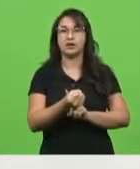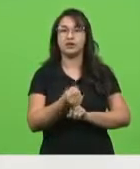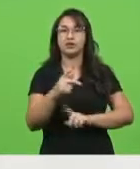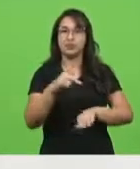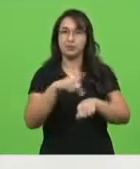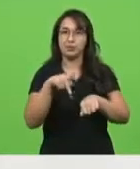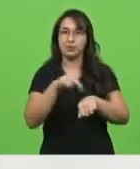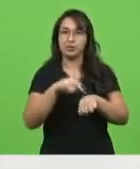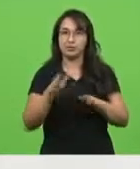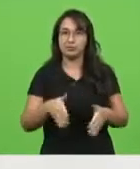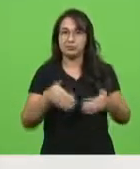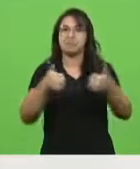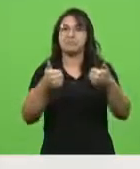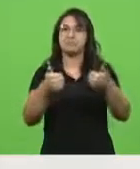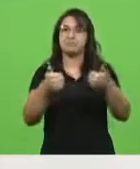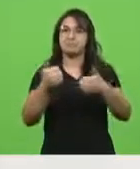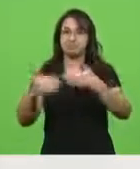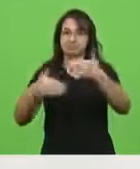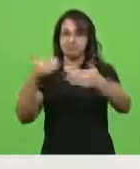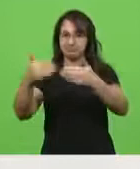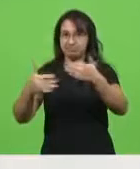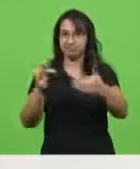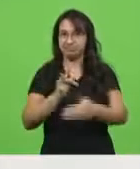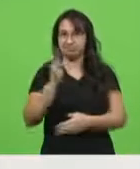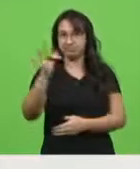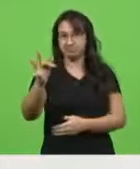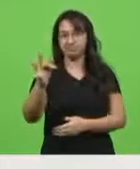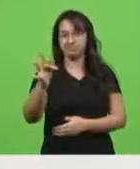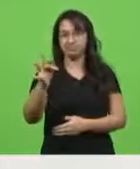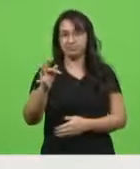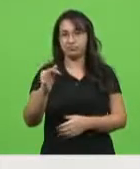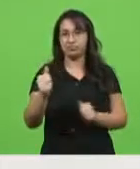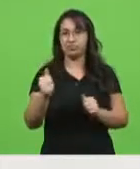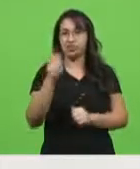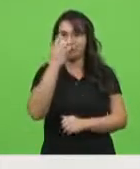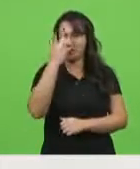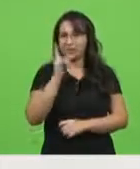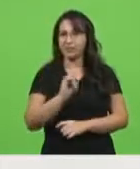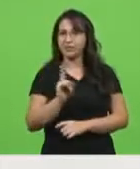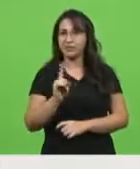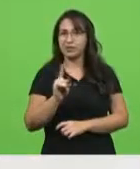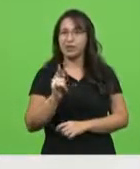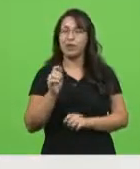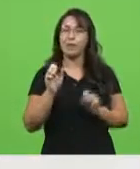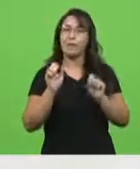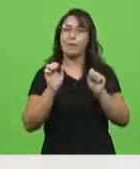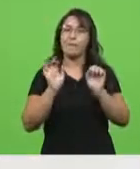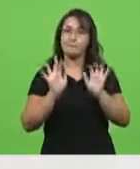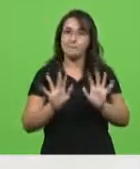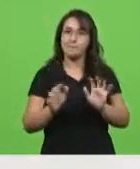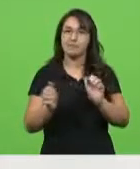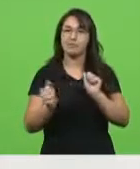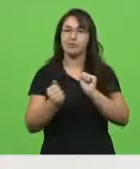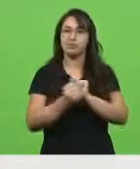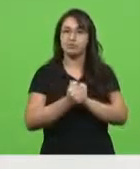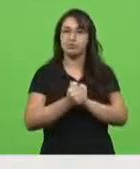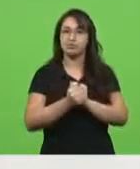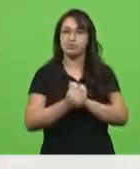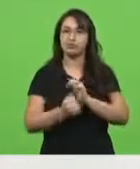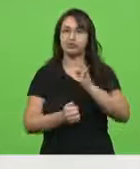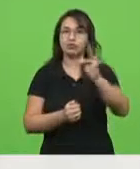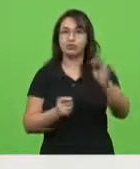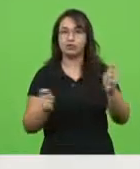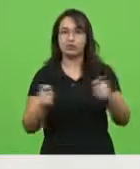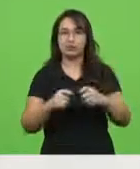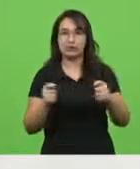próximas gerações. Nunca se diz que seria fácil, mas juntos sabemos que iremos mais longe. Contem comigo, de forma que o Brasil conta com